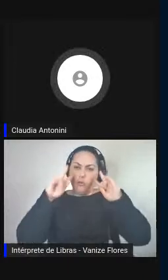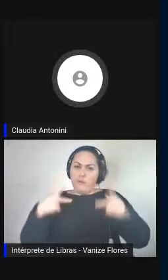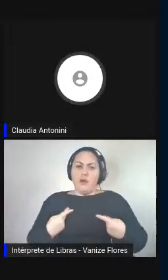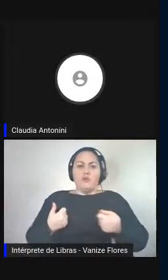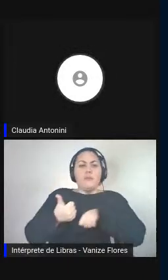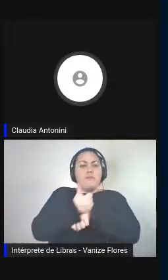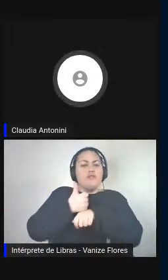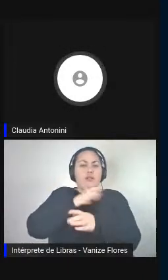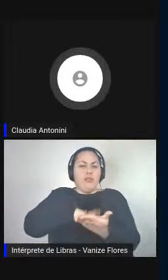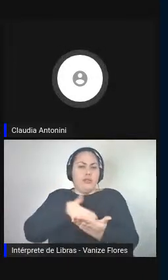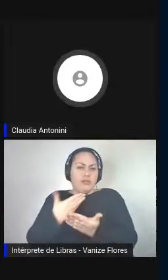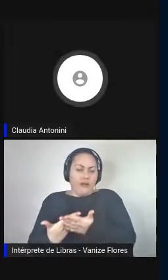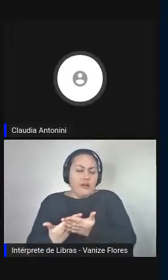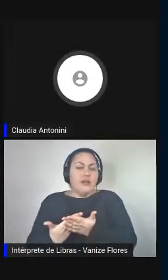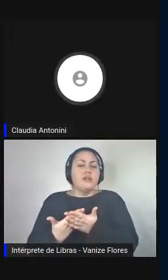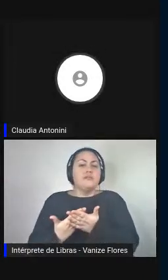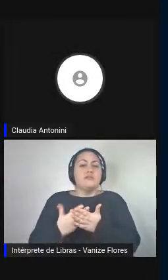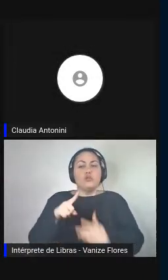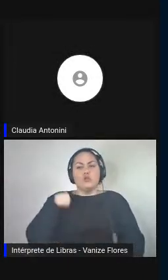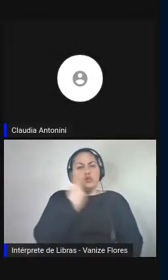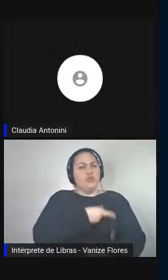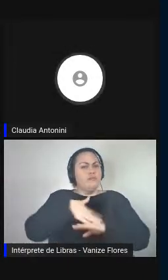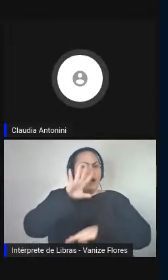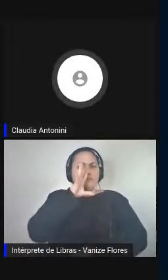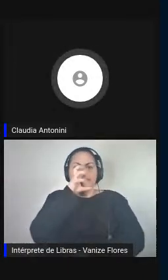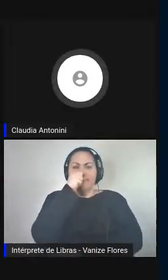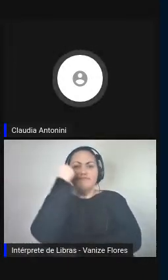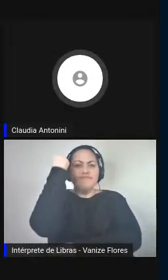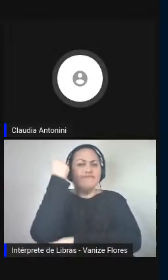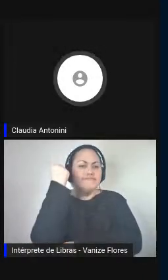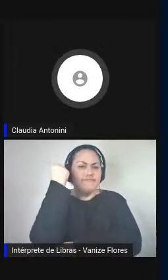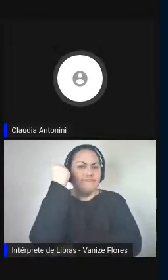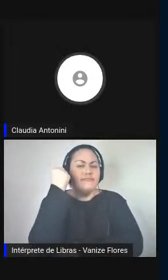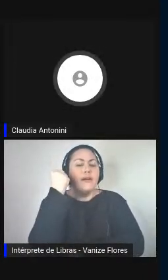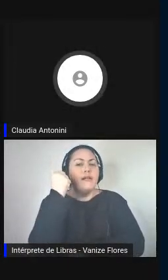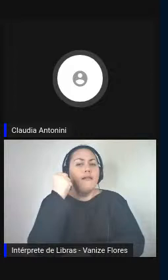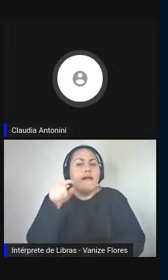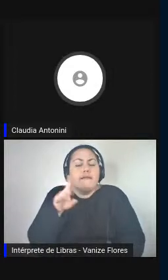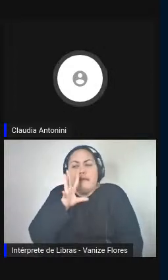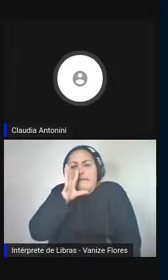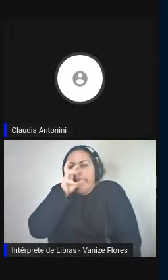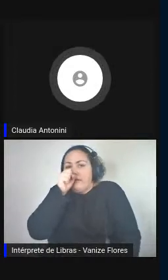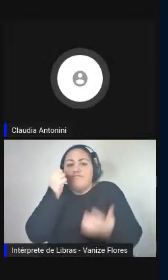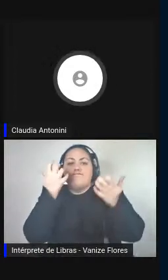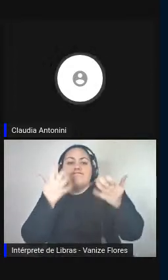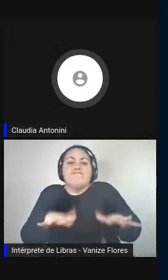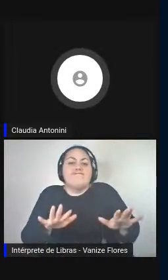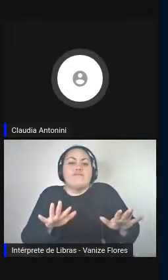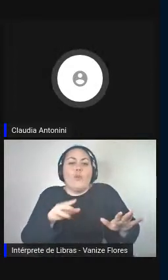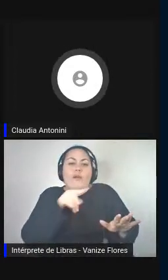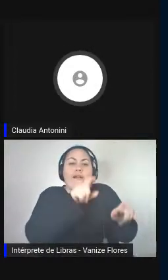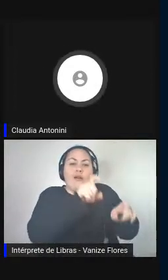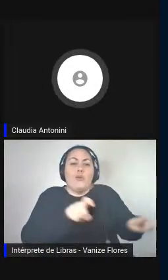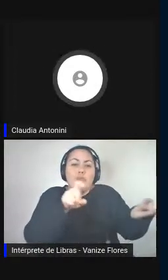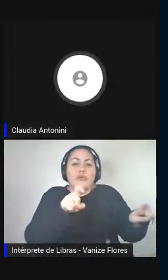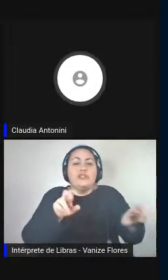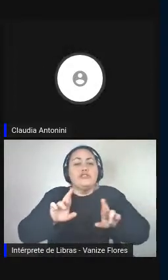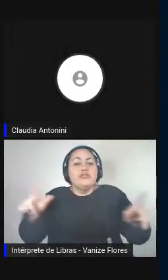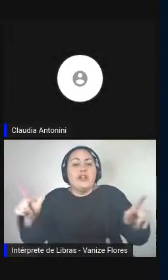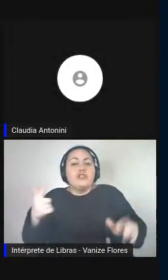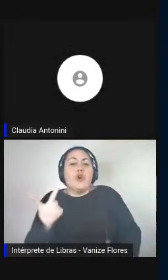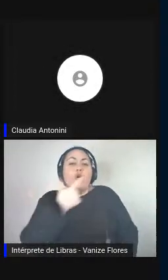de intérpretes que somos mais resistentes em relação aos outros colegas, tradutores que há mais tempo